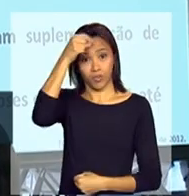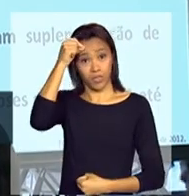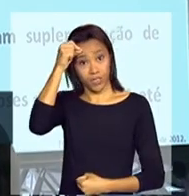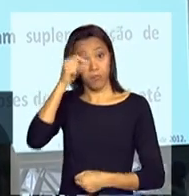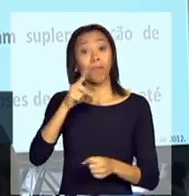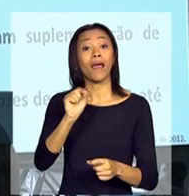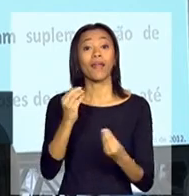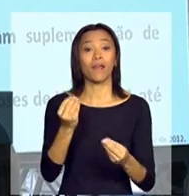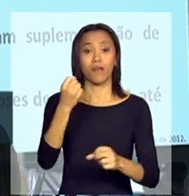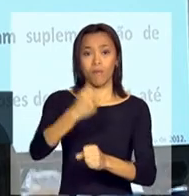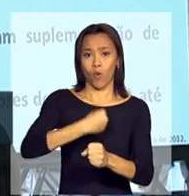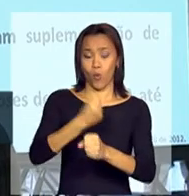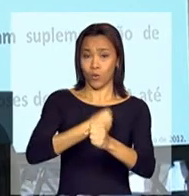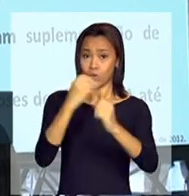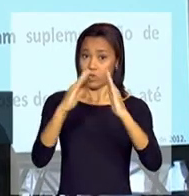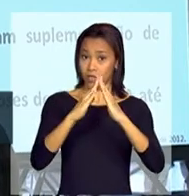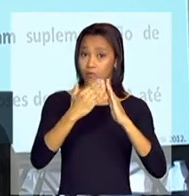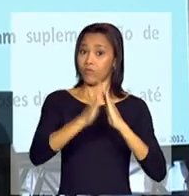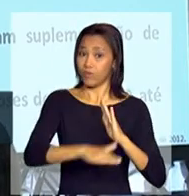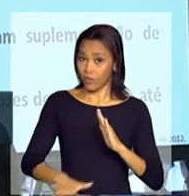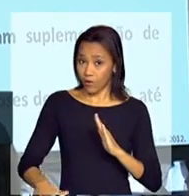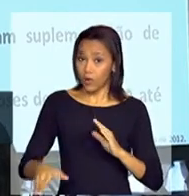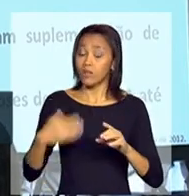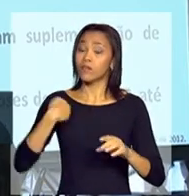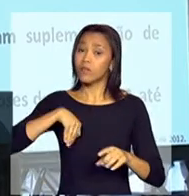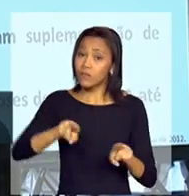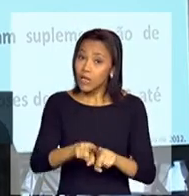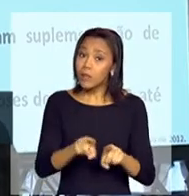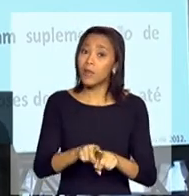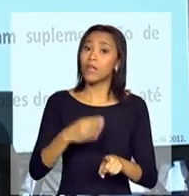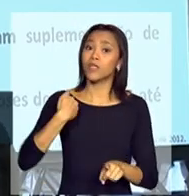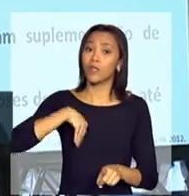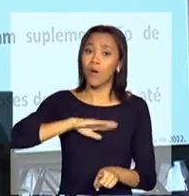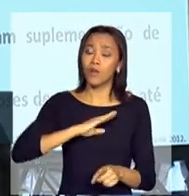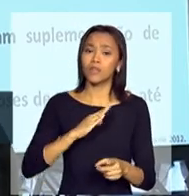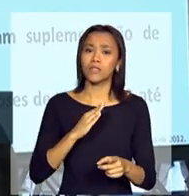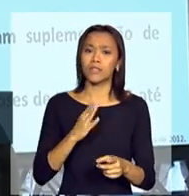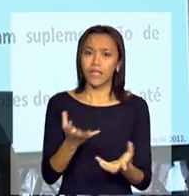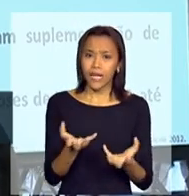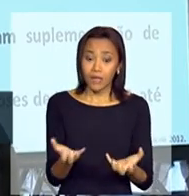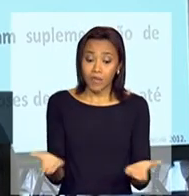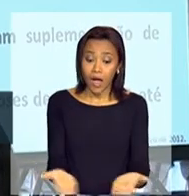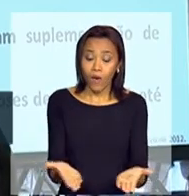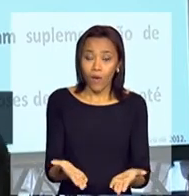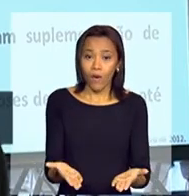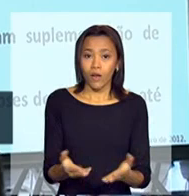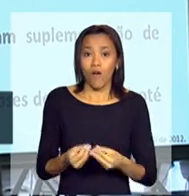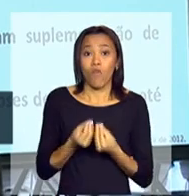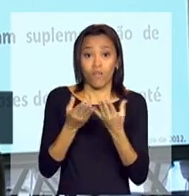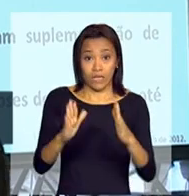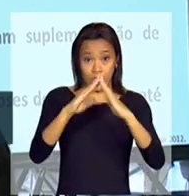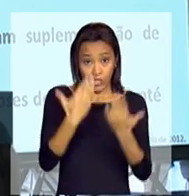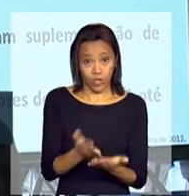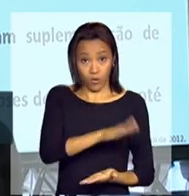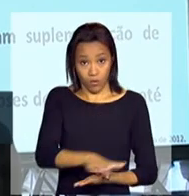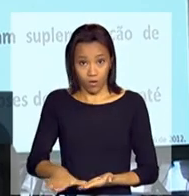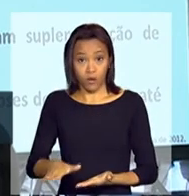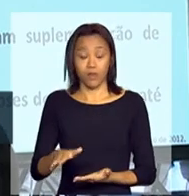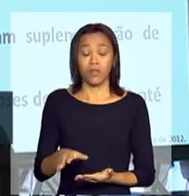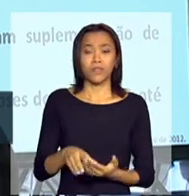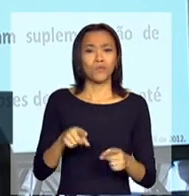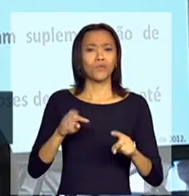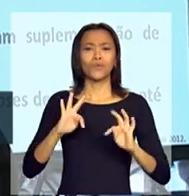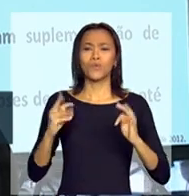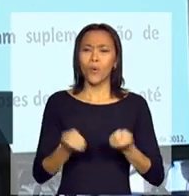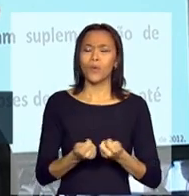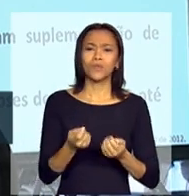mas, para além da construção de creches, nós queremos ofertar creches agora. E, para isso, desencadeamos toda uma agenda com